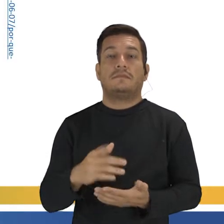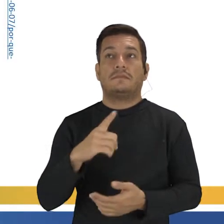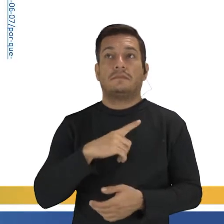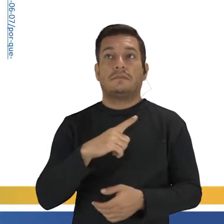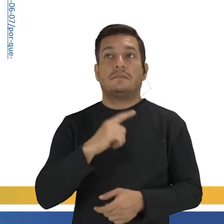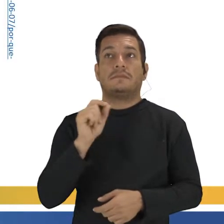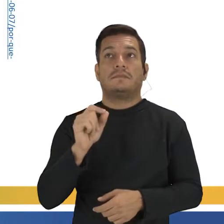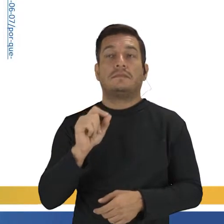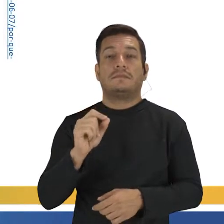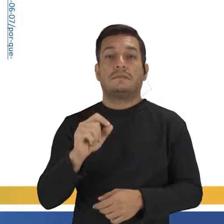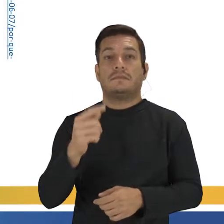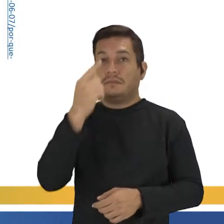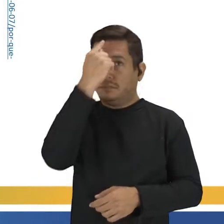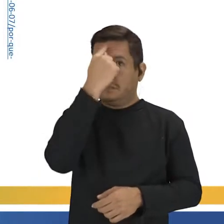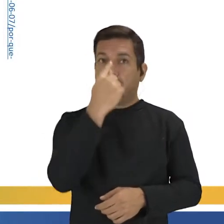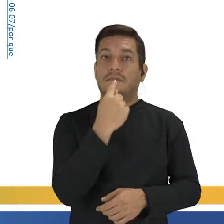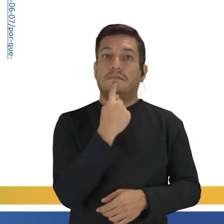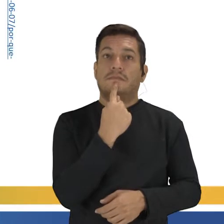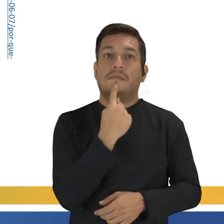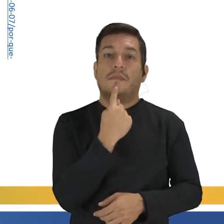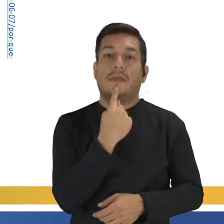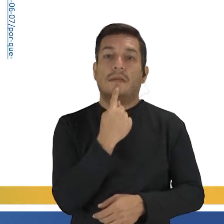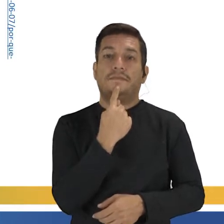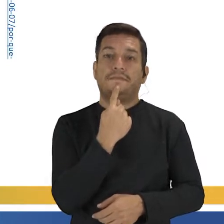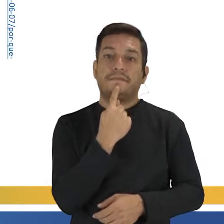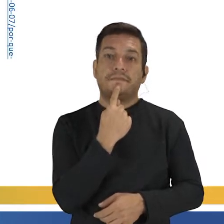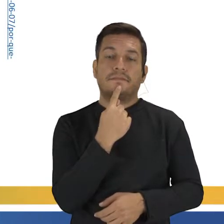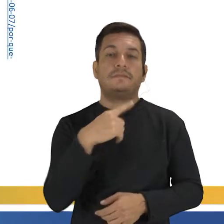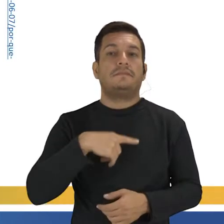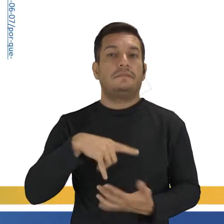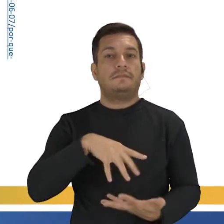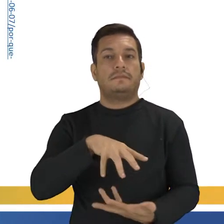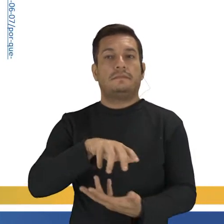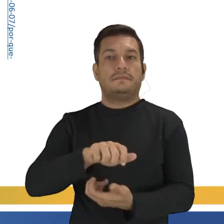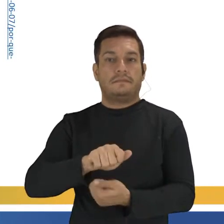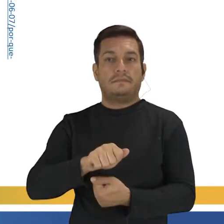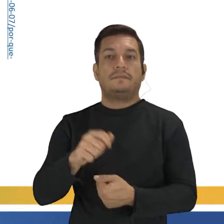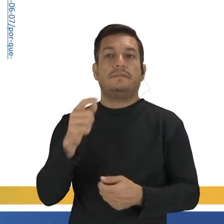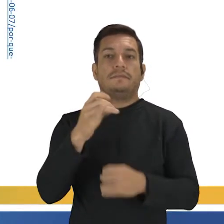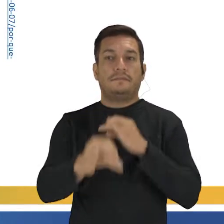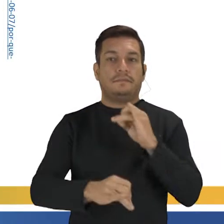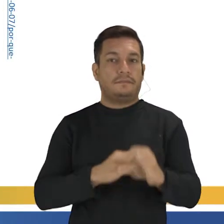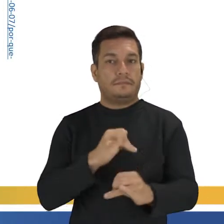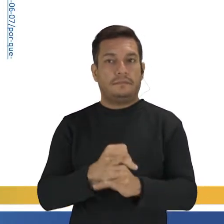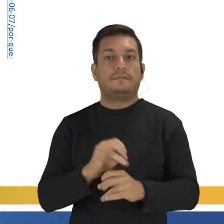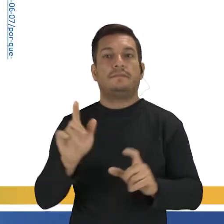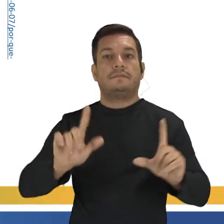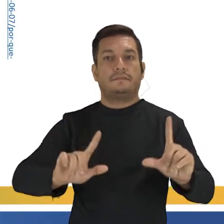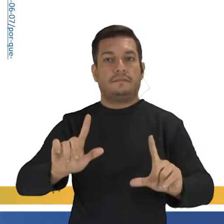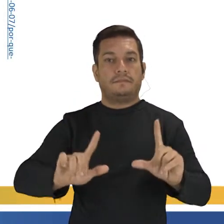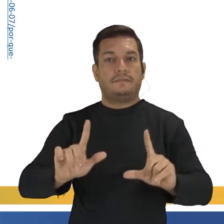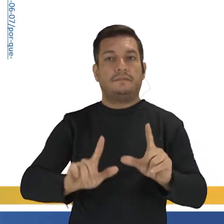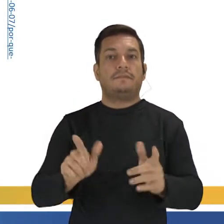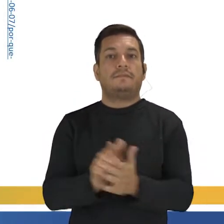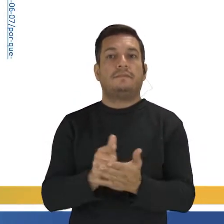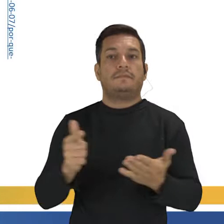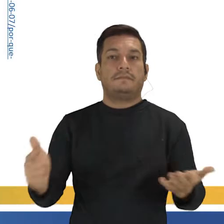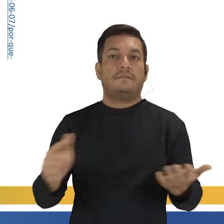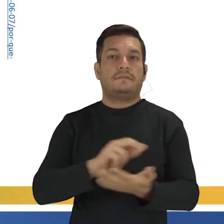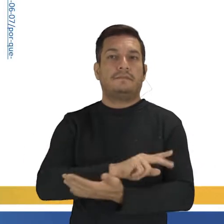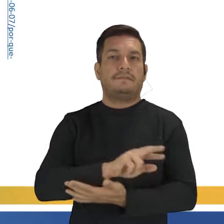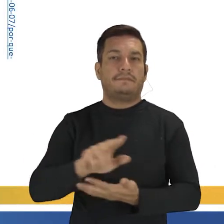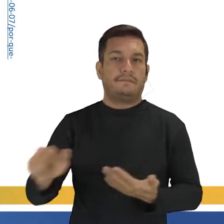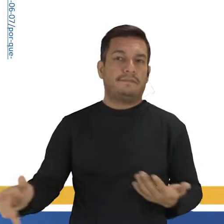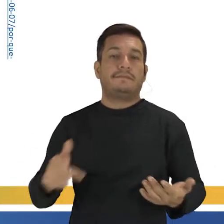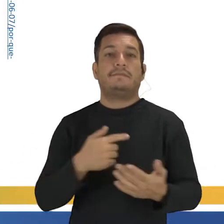a gente tem, né? Uma das imagens aí que rodou o mundo todo, né? Na internet, na televisão, nos jornais, né?